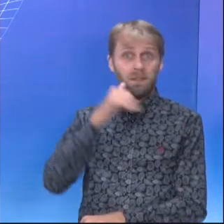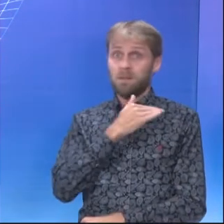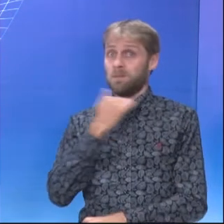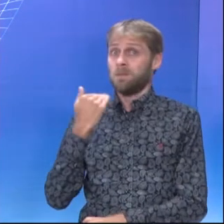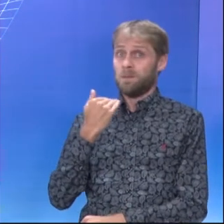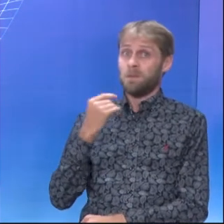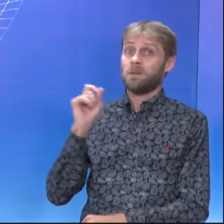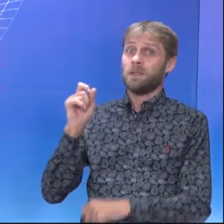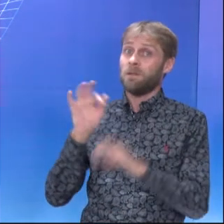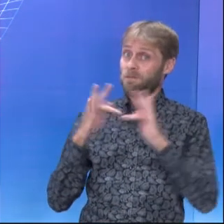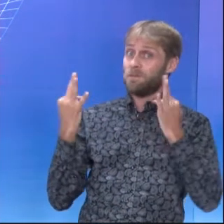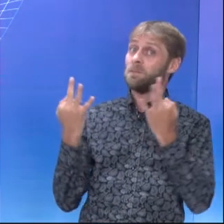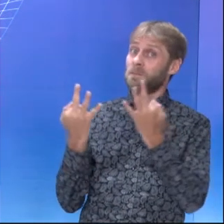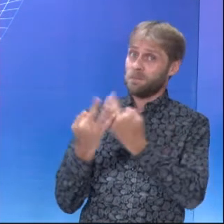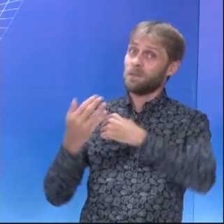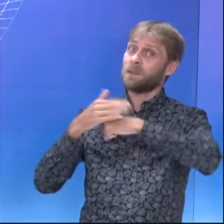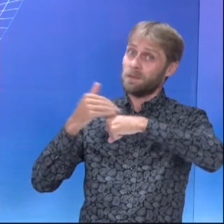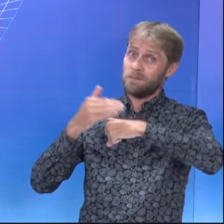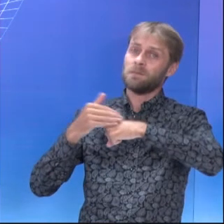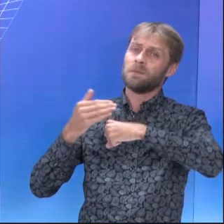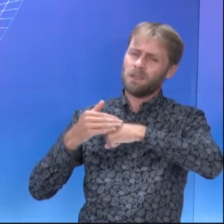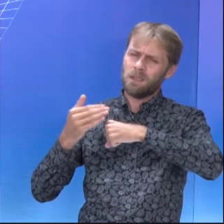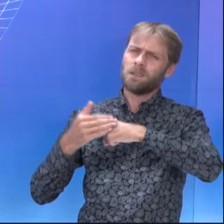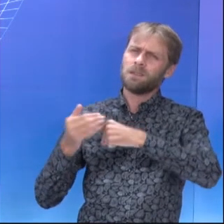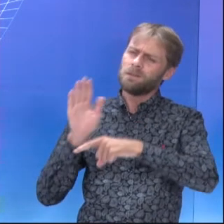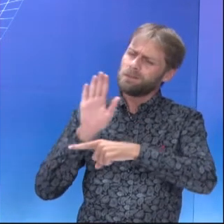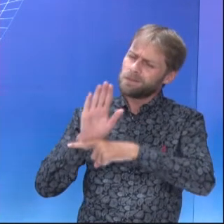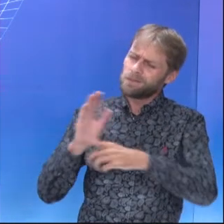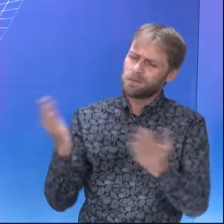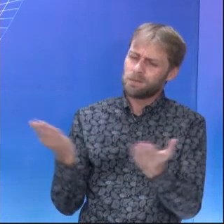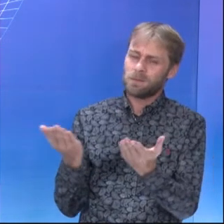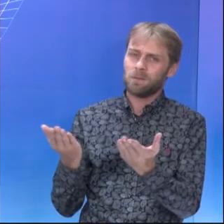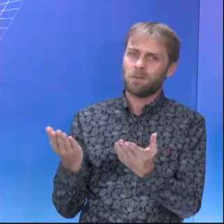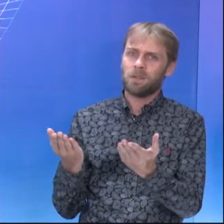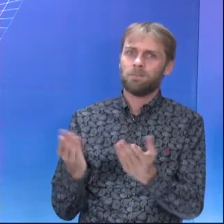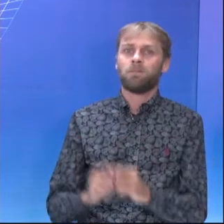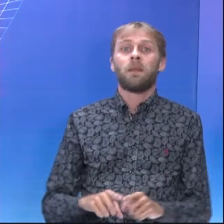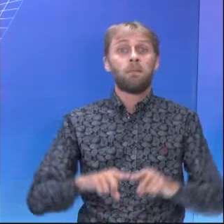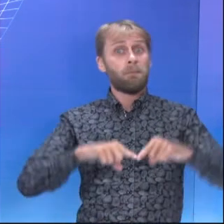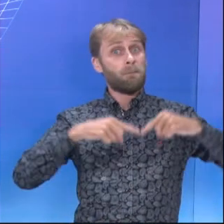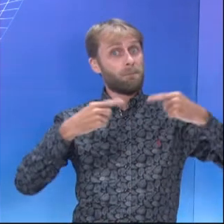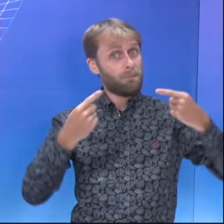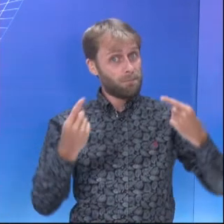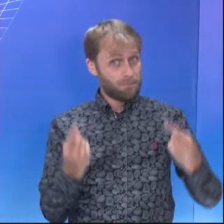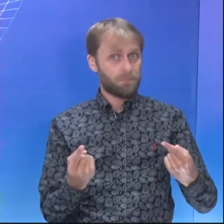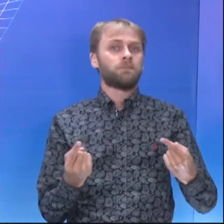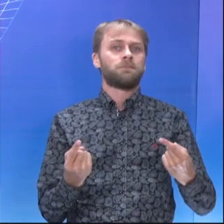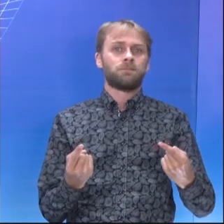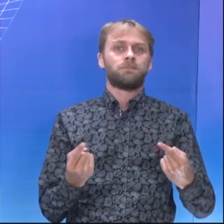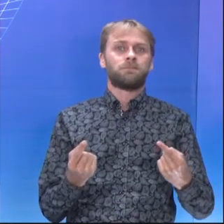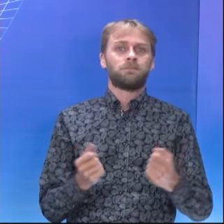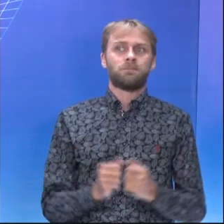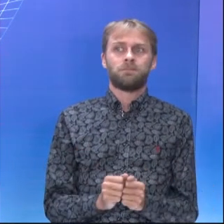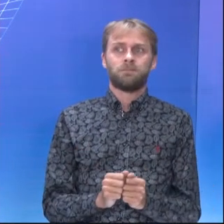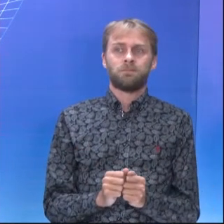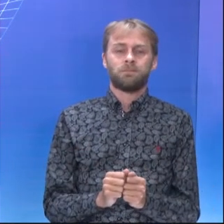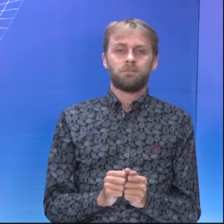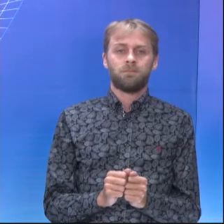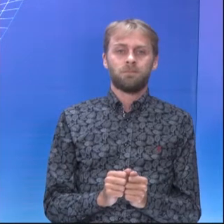deseja, né? Que a família seja confortada nesse tempo difícil. But, olha o but novamente aí. Mas,